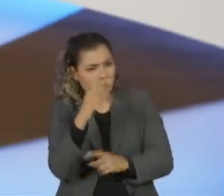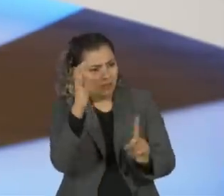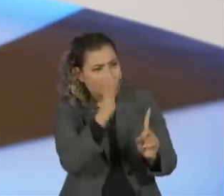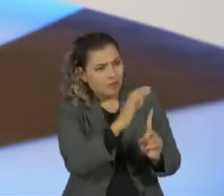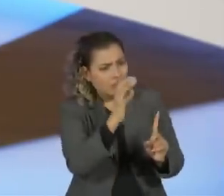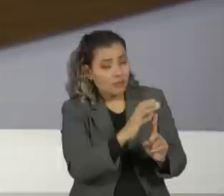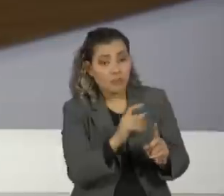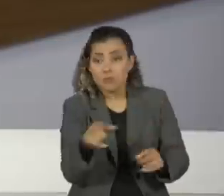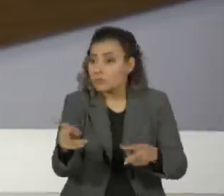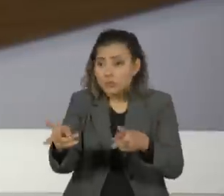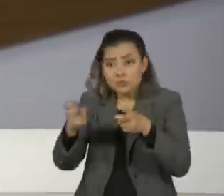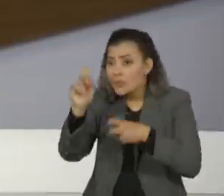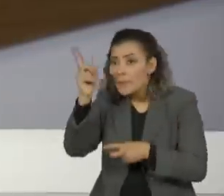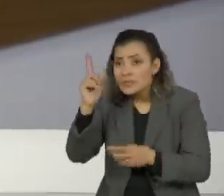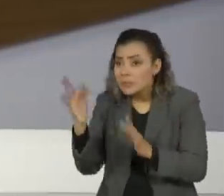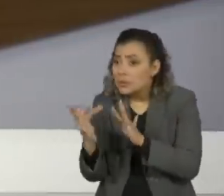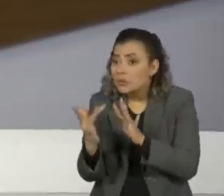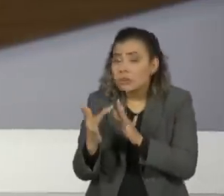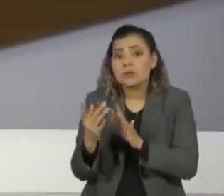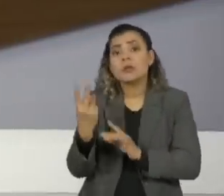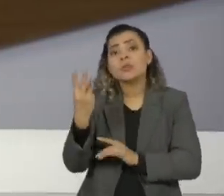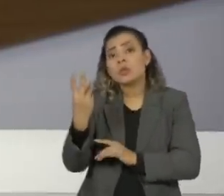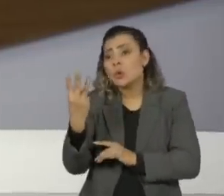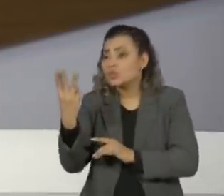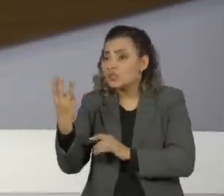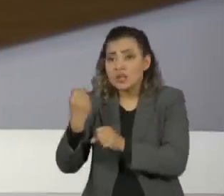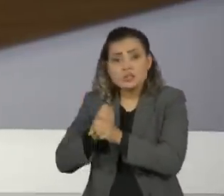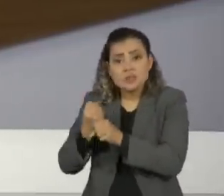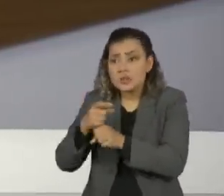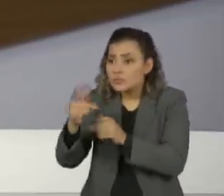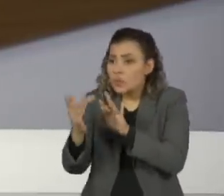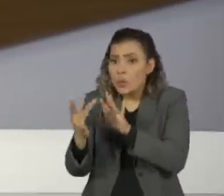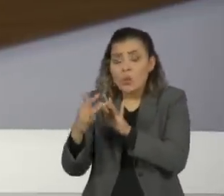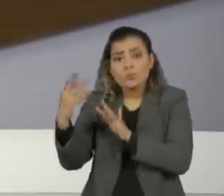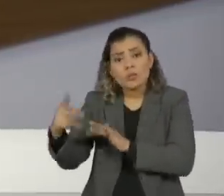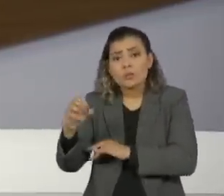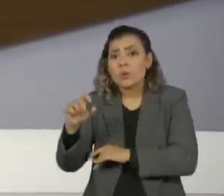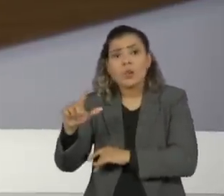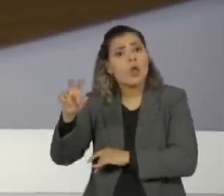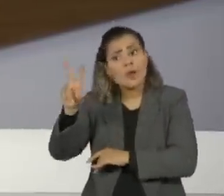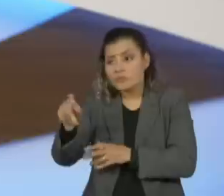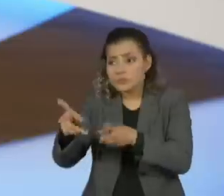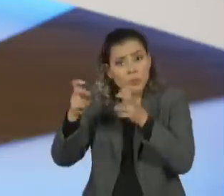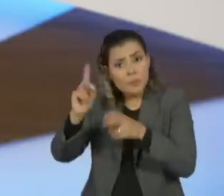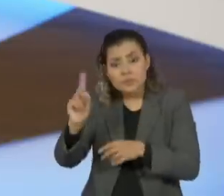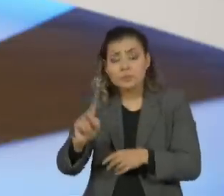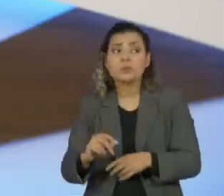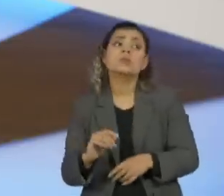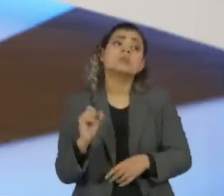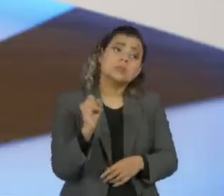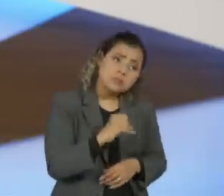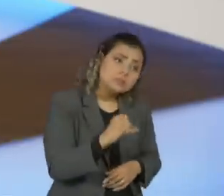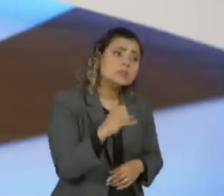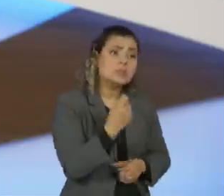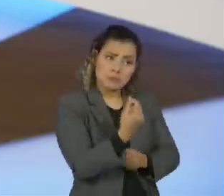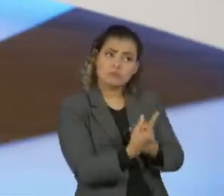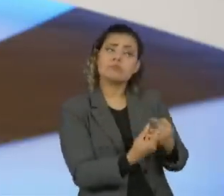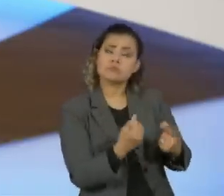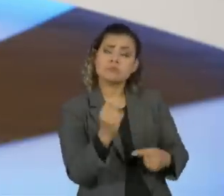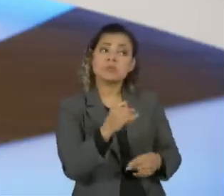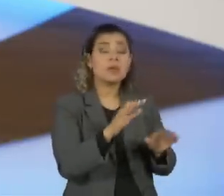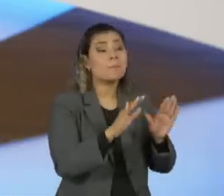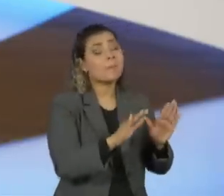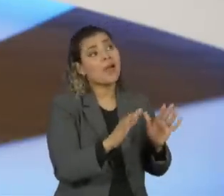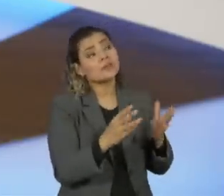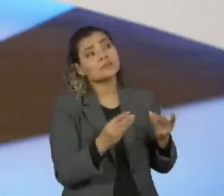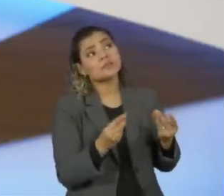você não tinha percebido isso durante seu convívio de dois, três anos com o Olavo e com os acéclas dele? Sim, sim, sim, Isso não tinha a